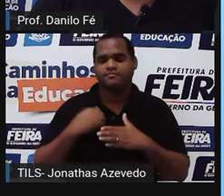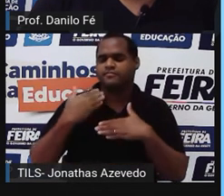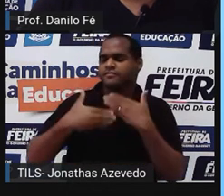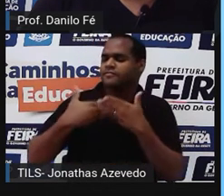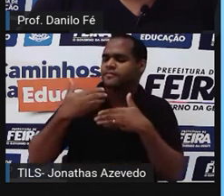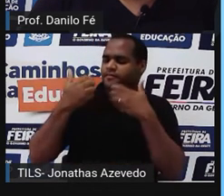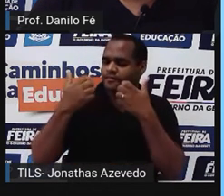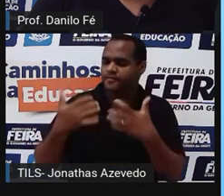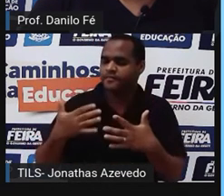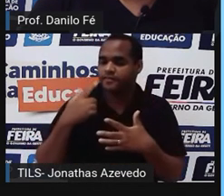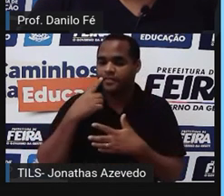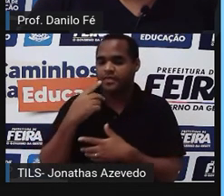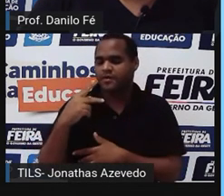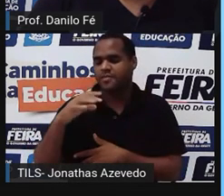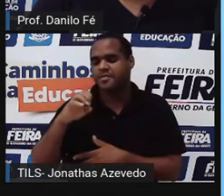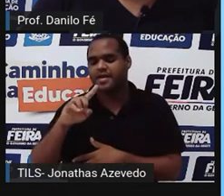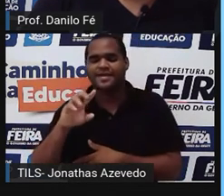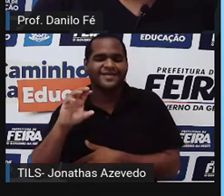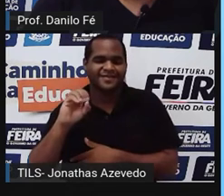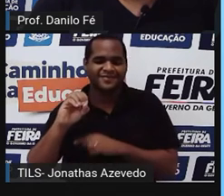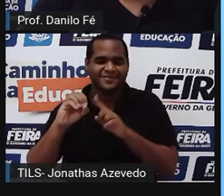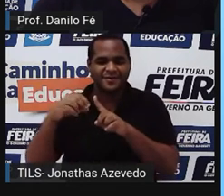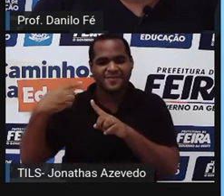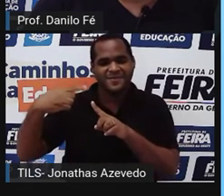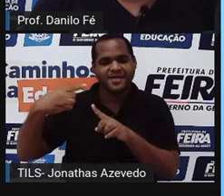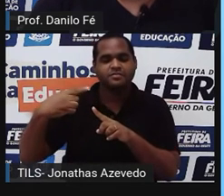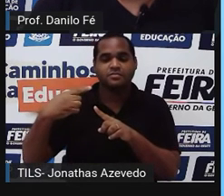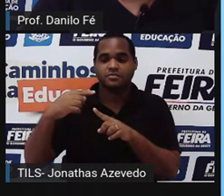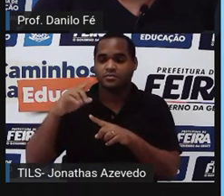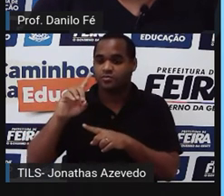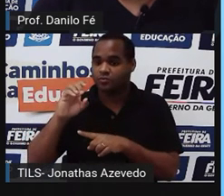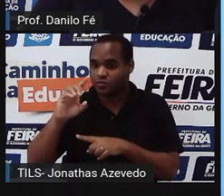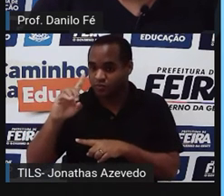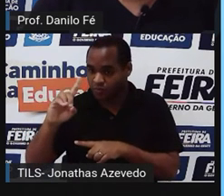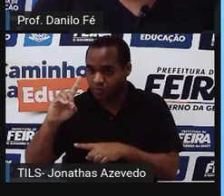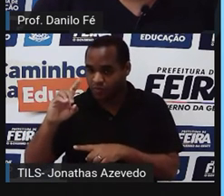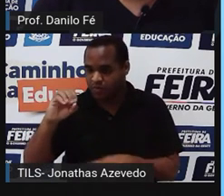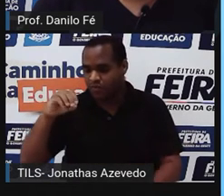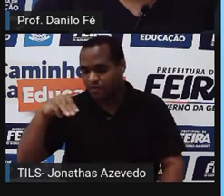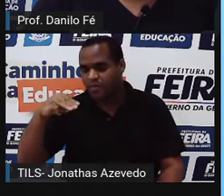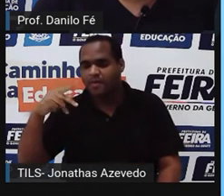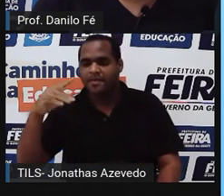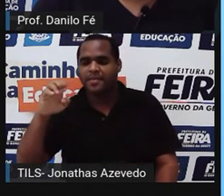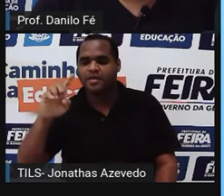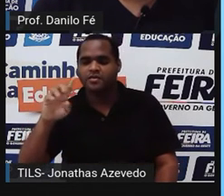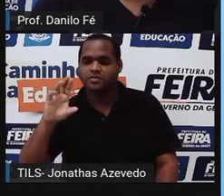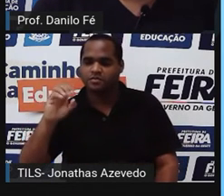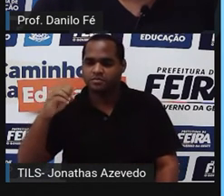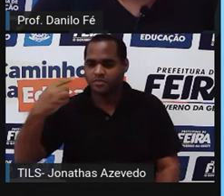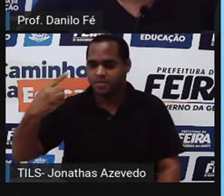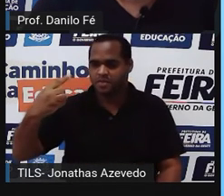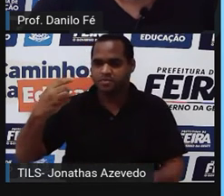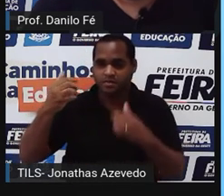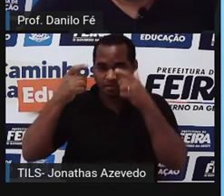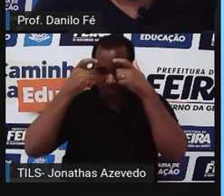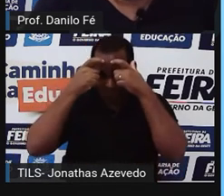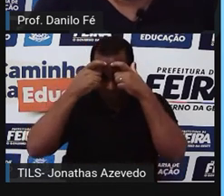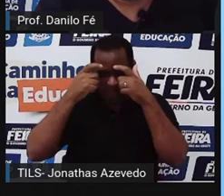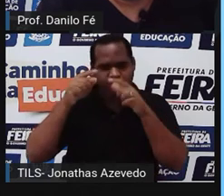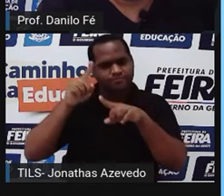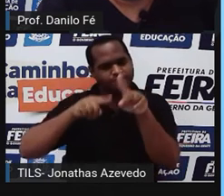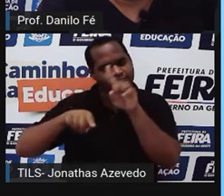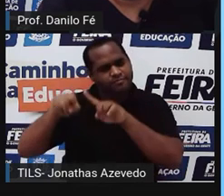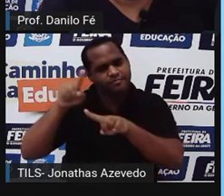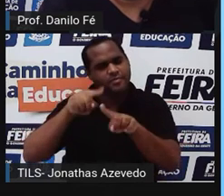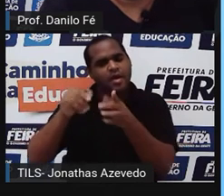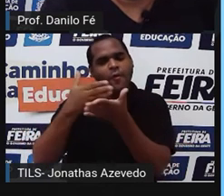o Pedro I, o príncipe regente, ele